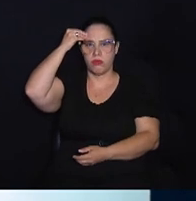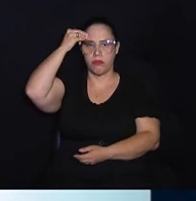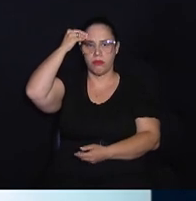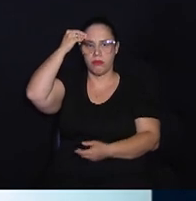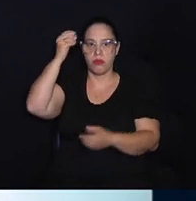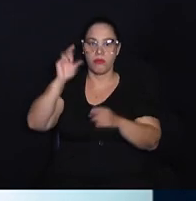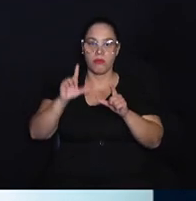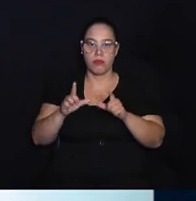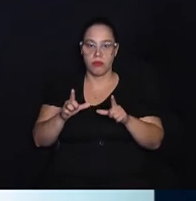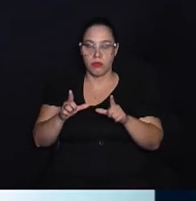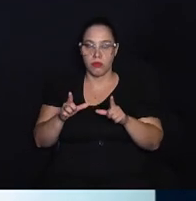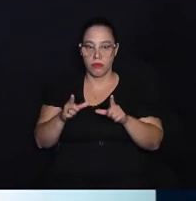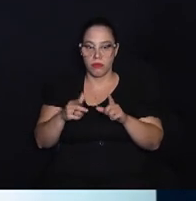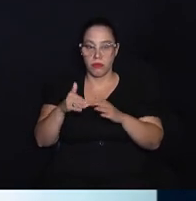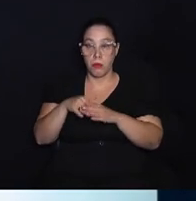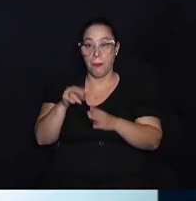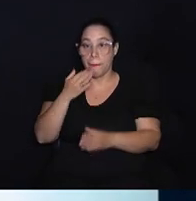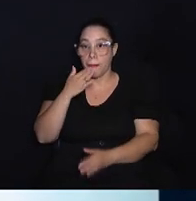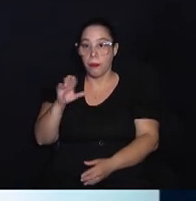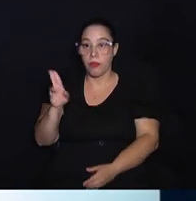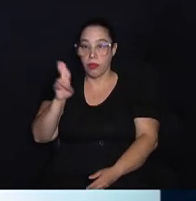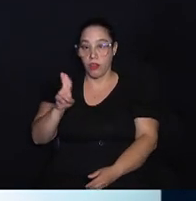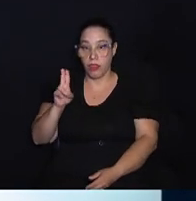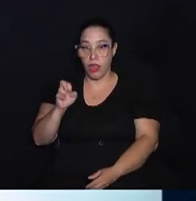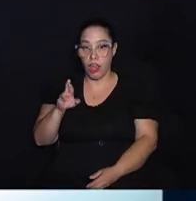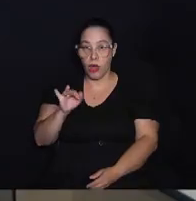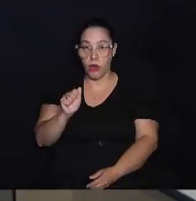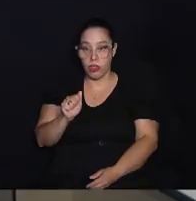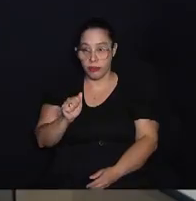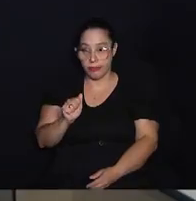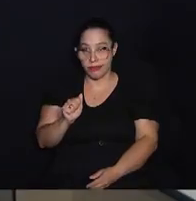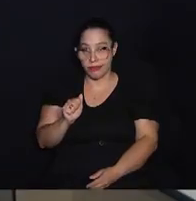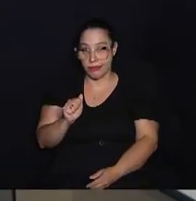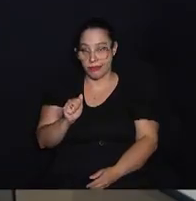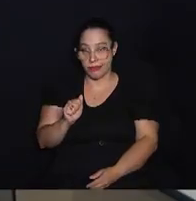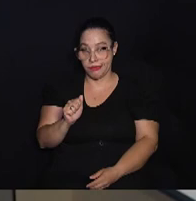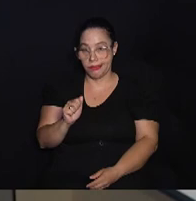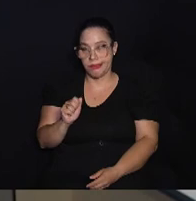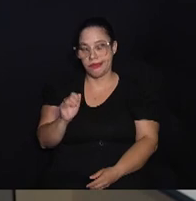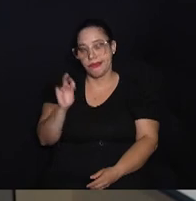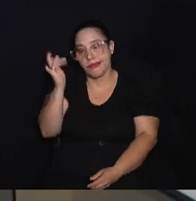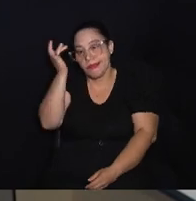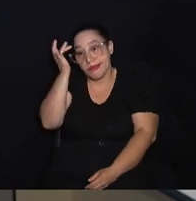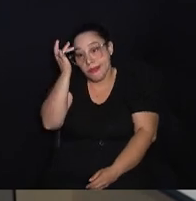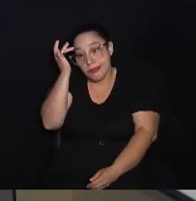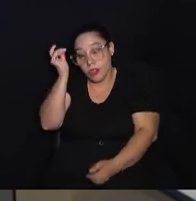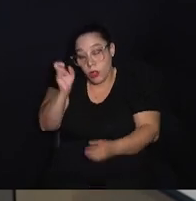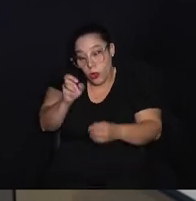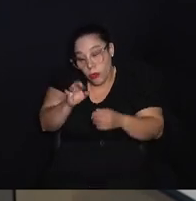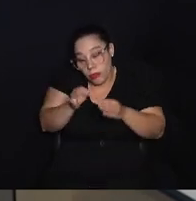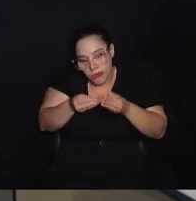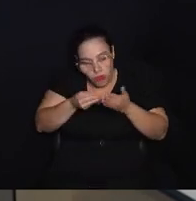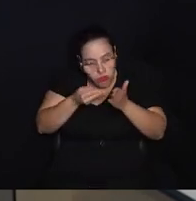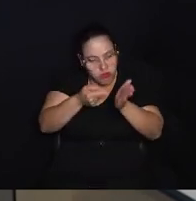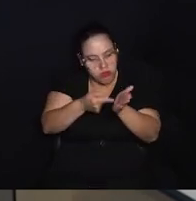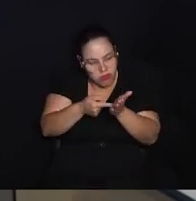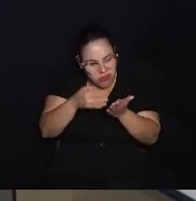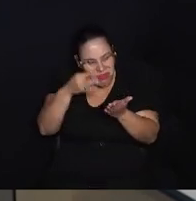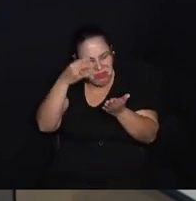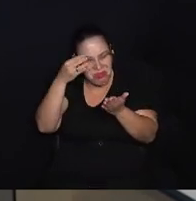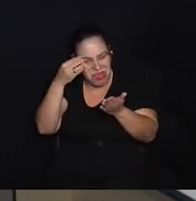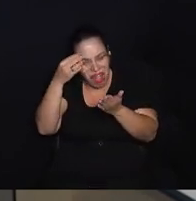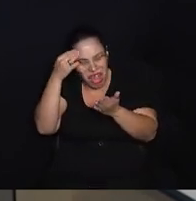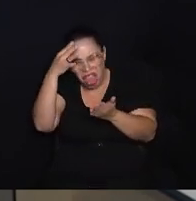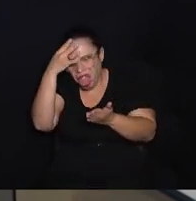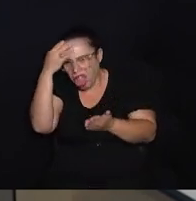legislação eleitoral permite o uso da colinha pelos eleitores. É interessante que as pessoas levem colinha para não ter branco lá